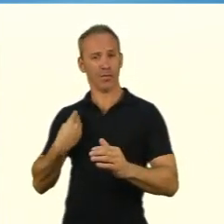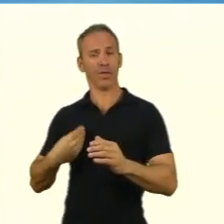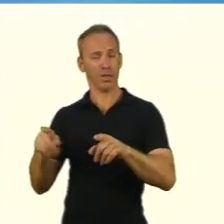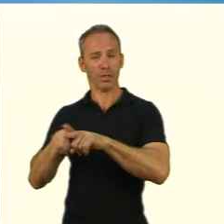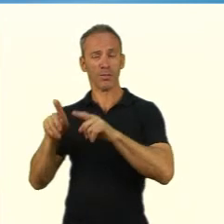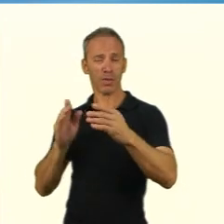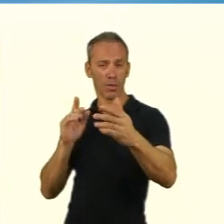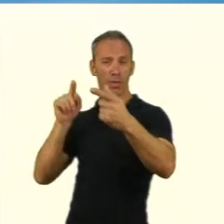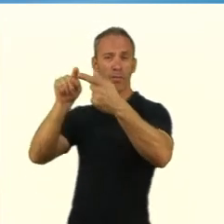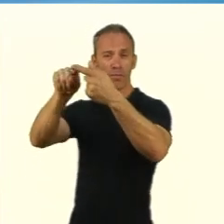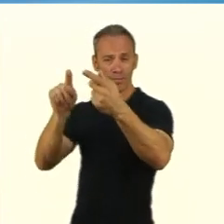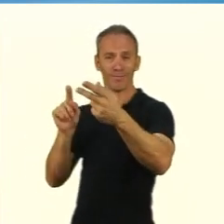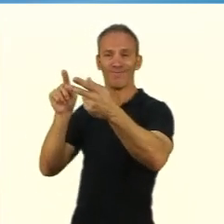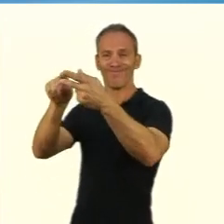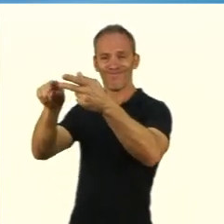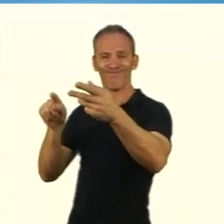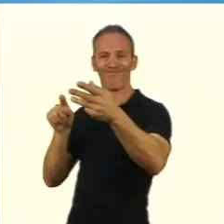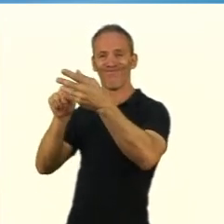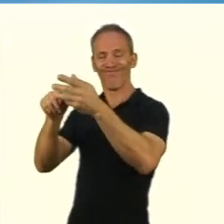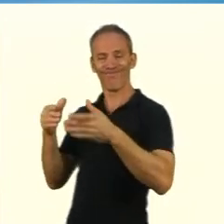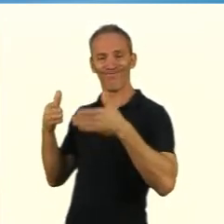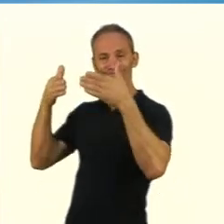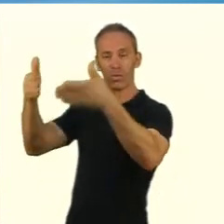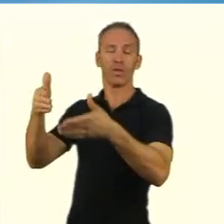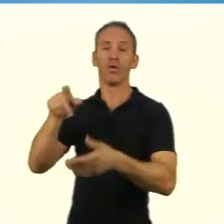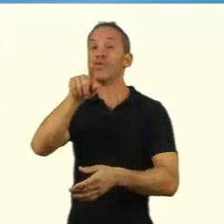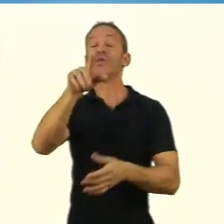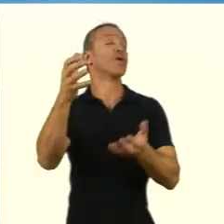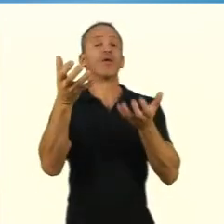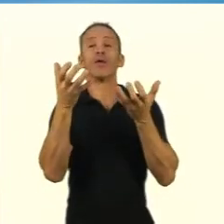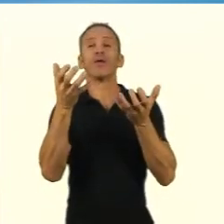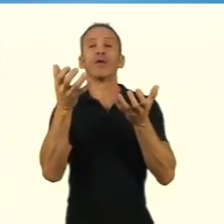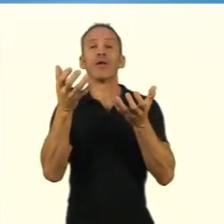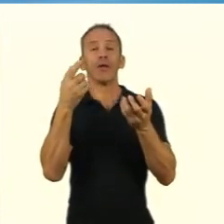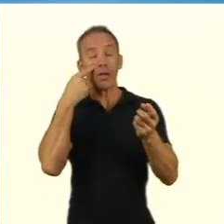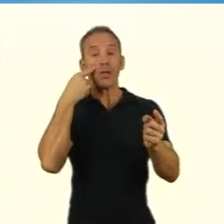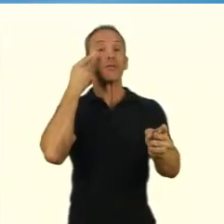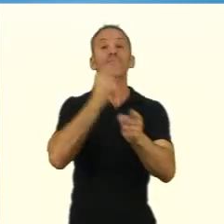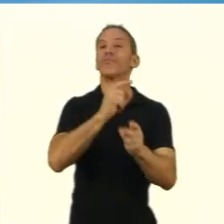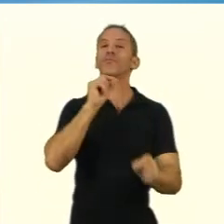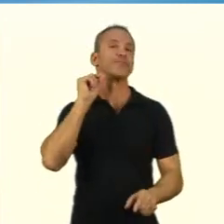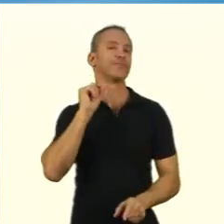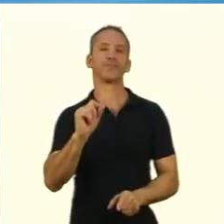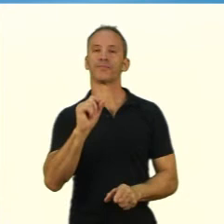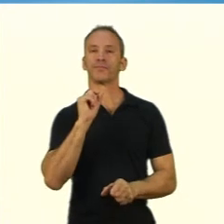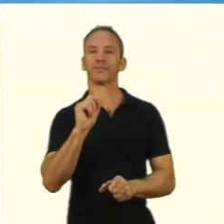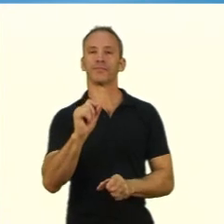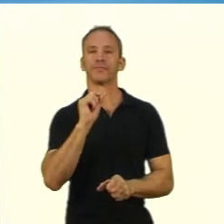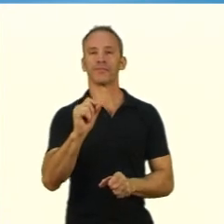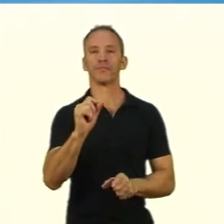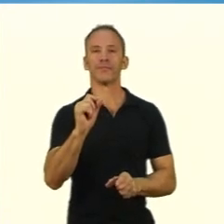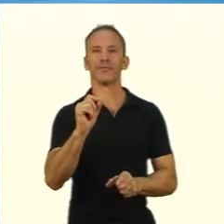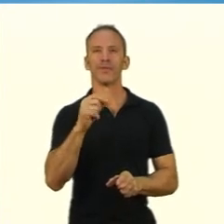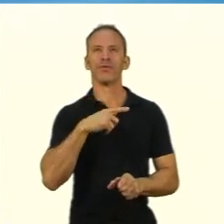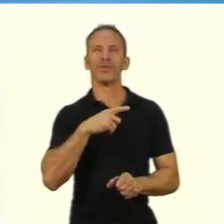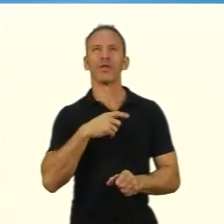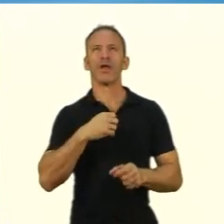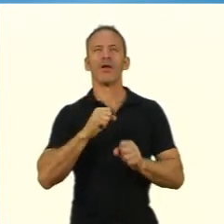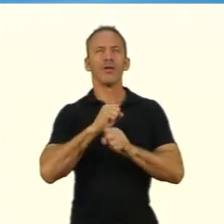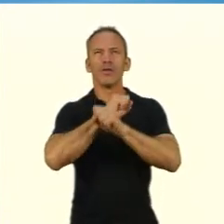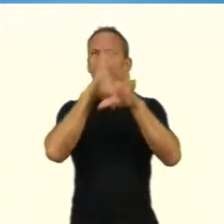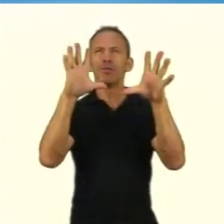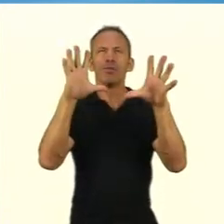ideia do que pode estar causando aquela questão mas você vai traçar objetivos e a gente precisa de objetivos em tudo